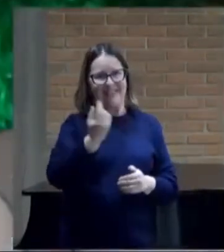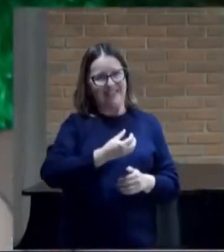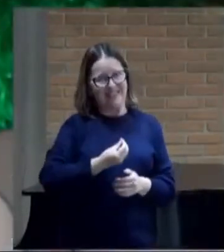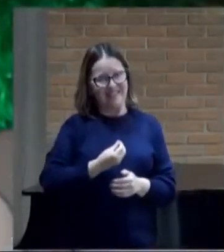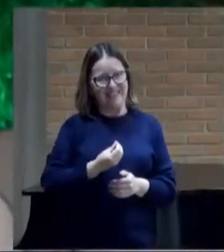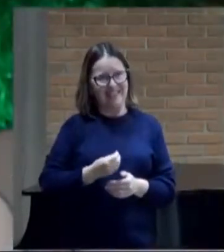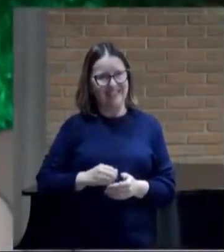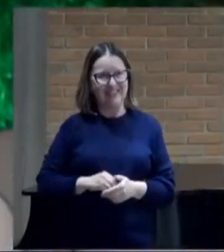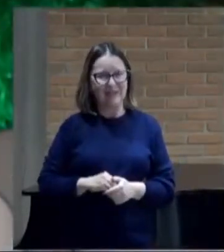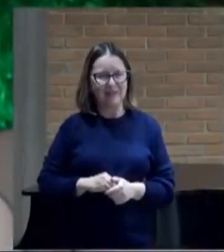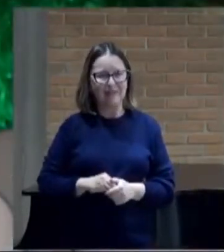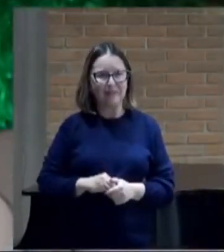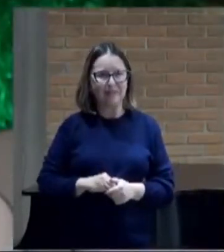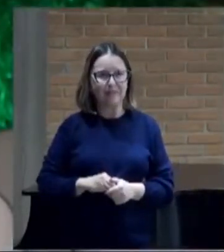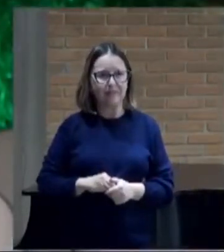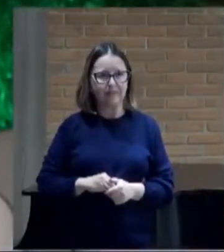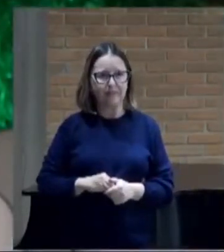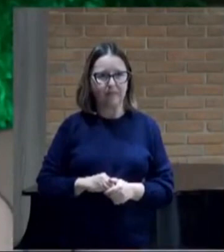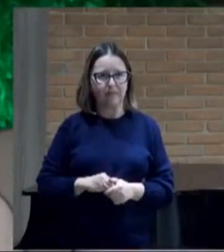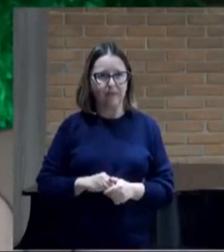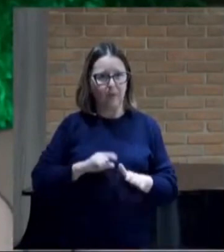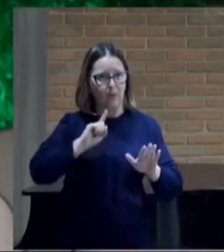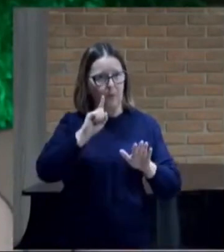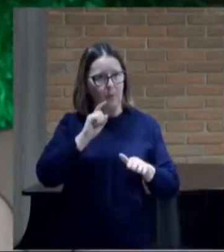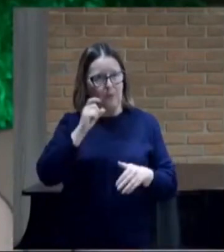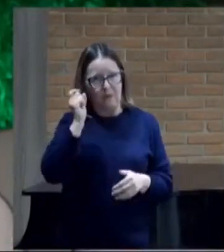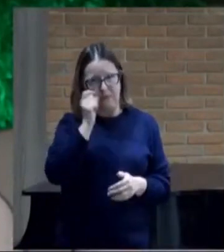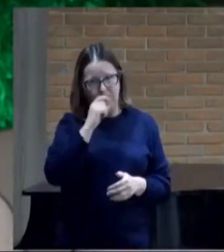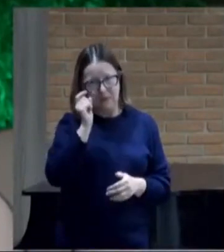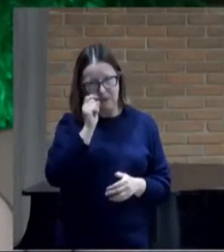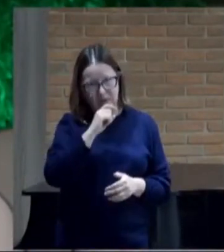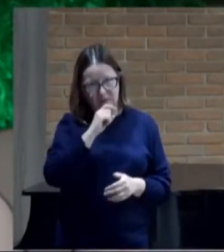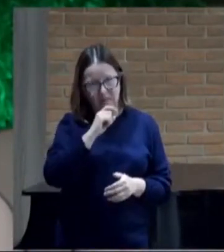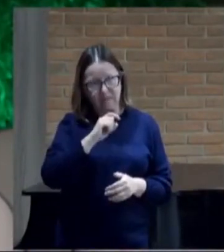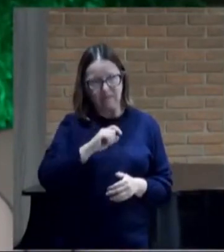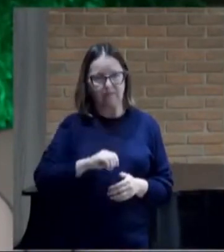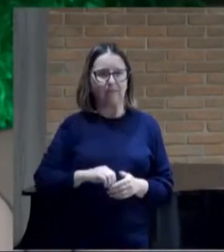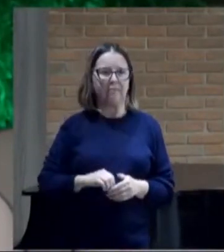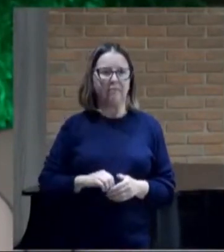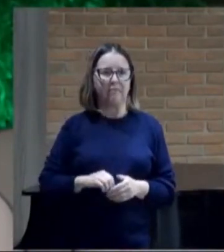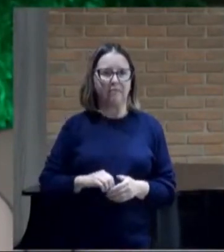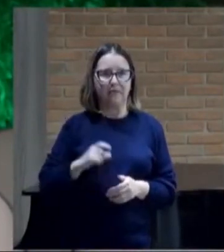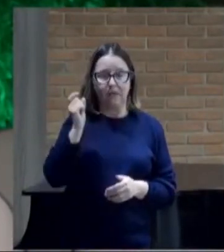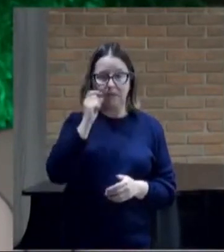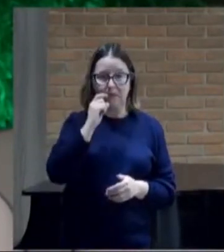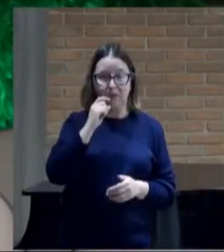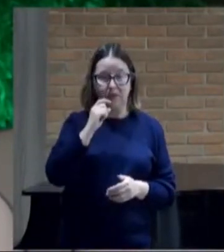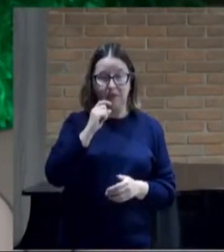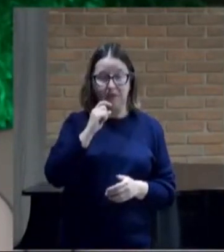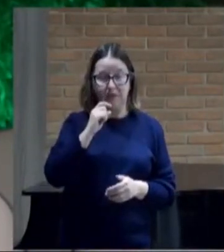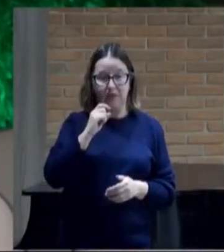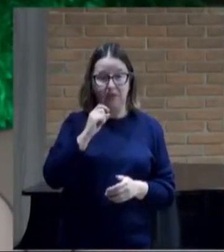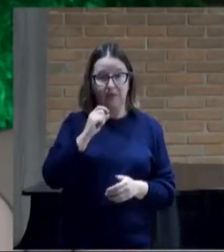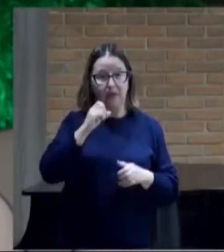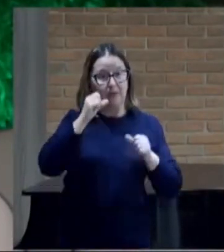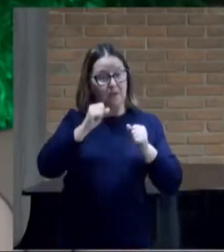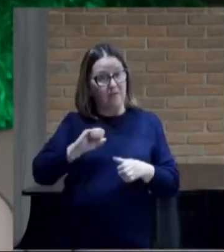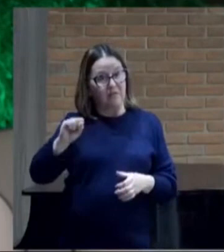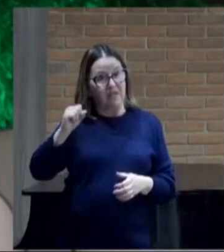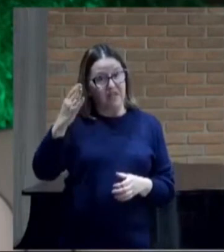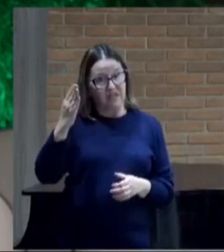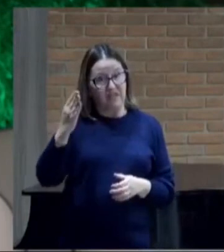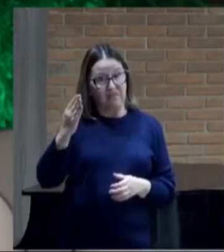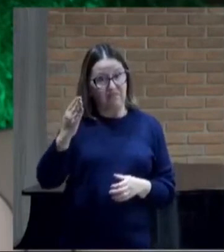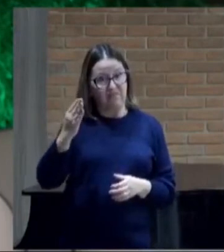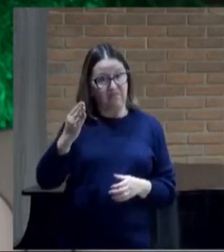Agora Cuidado Com a mentira A mentira Pode vir Até